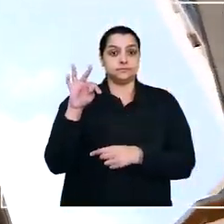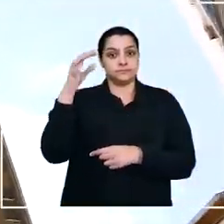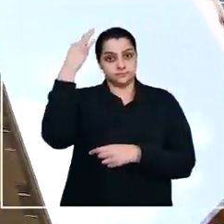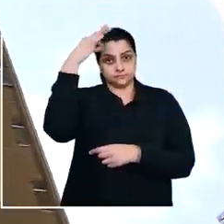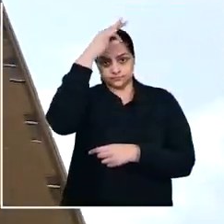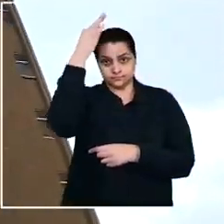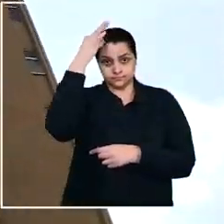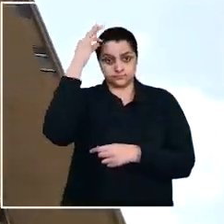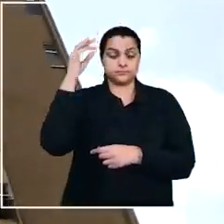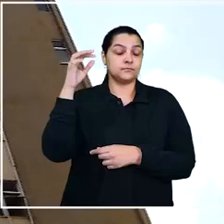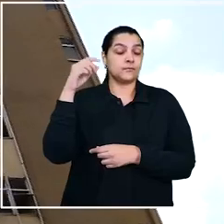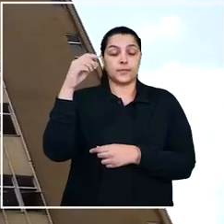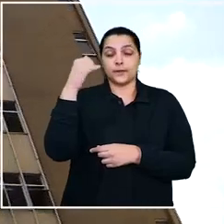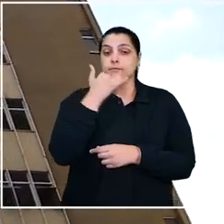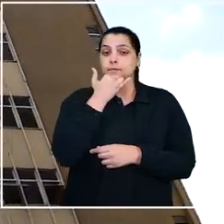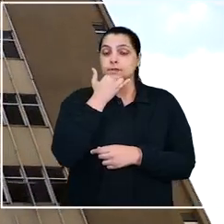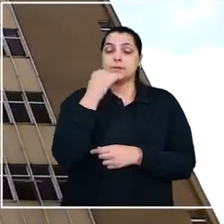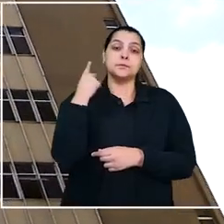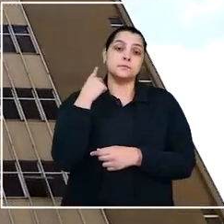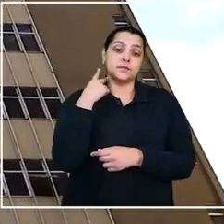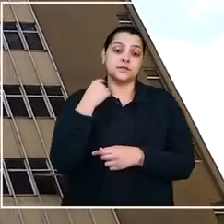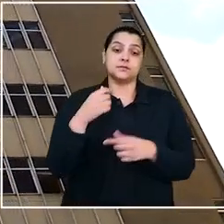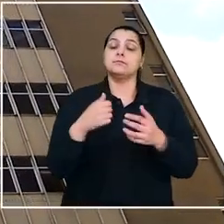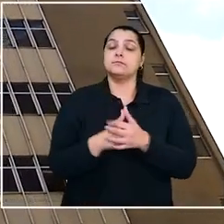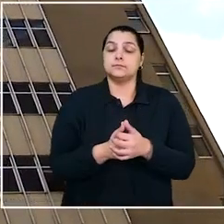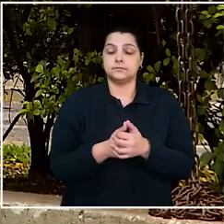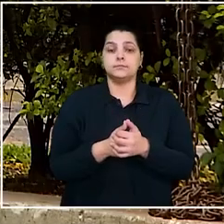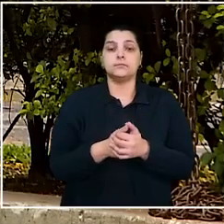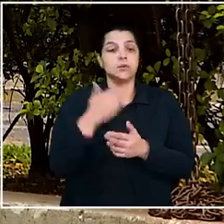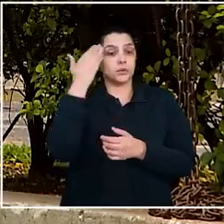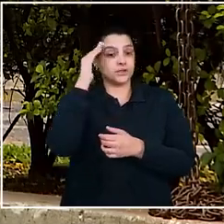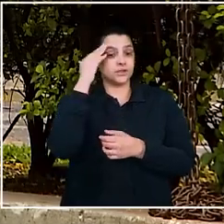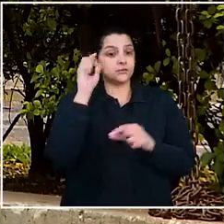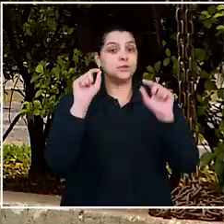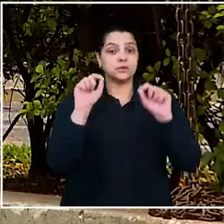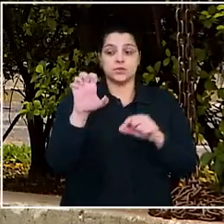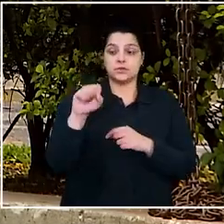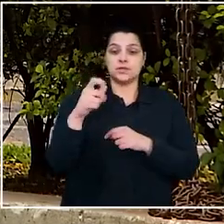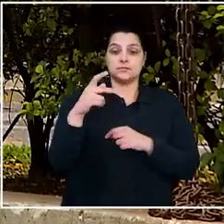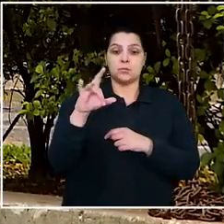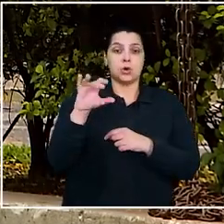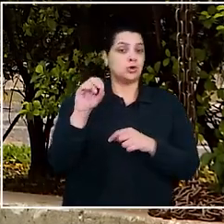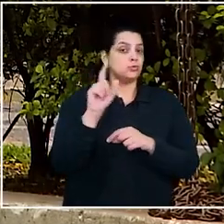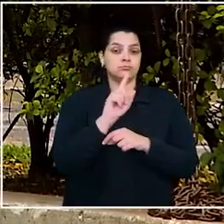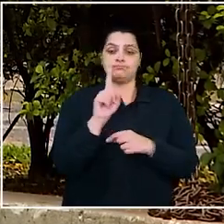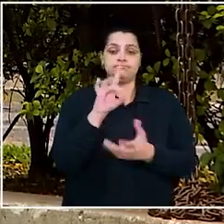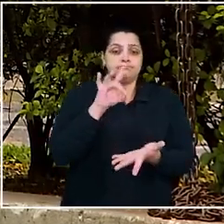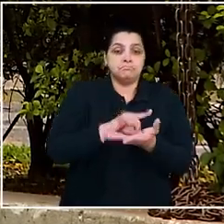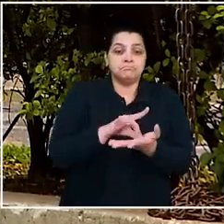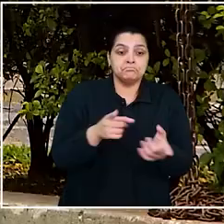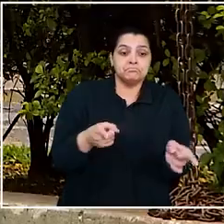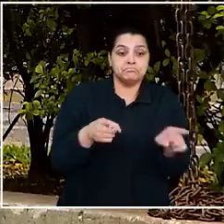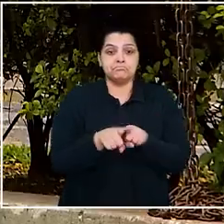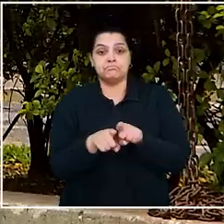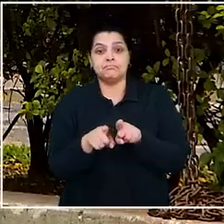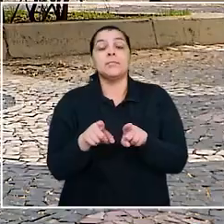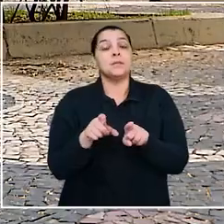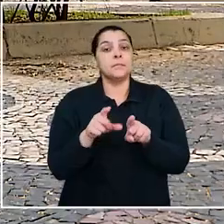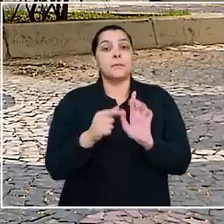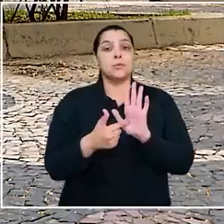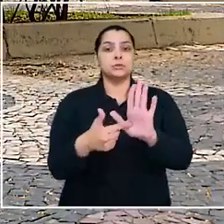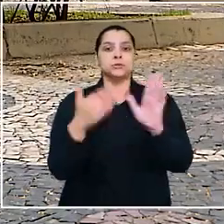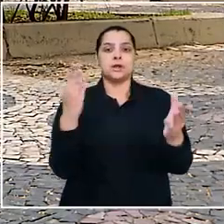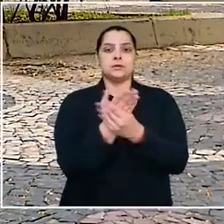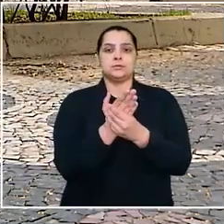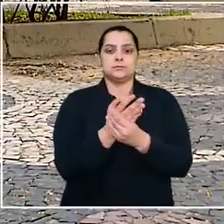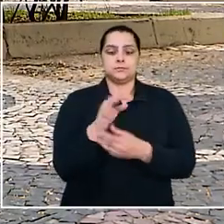em Minas Gerais, manteve a sentença que havia extinguido o processo. O entendimento foi que o espólio não era parte legítima para apresentar a